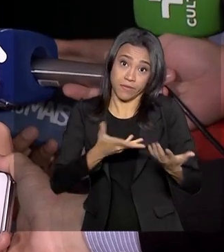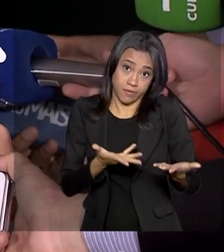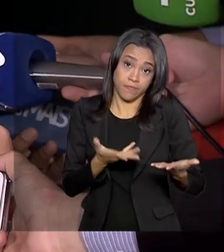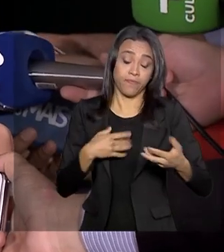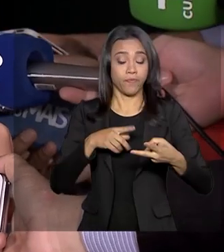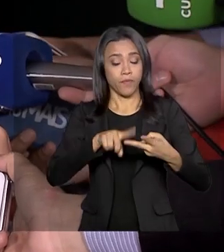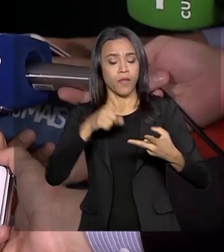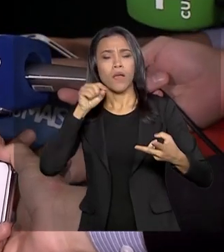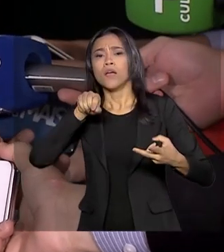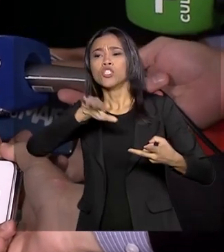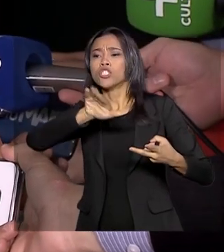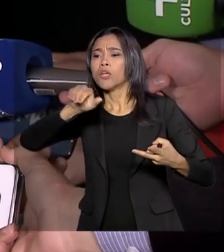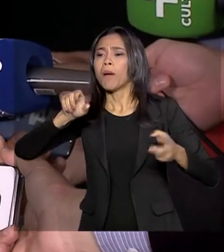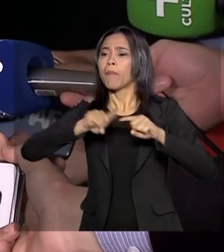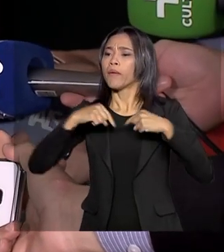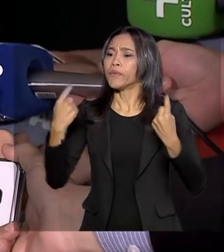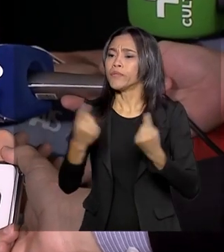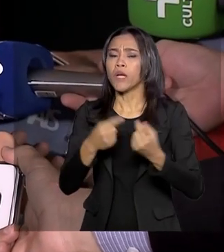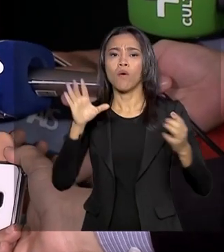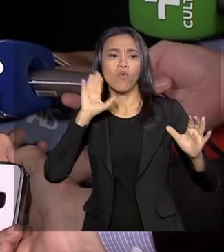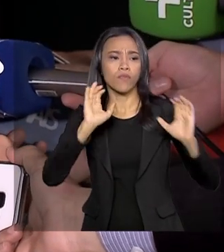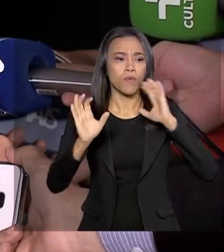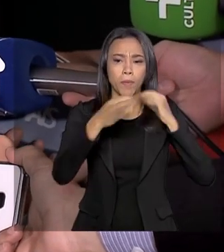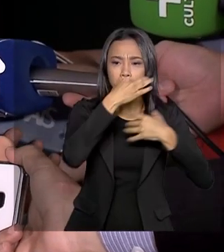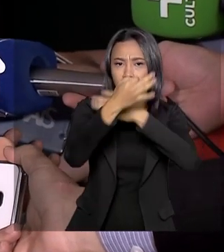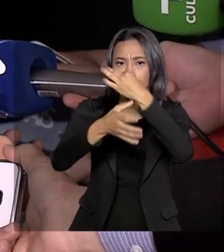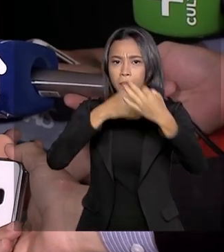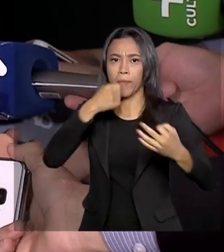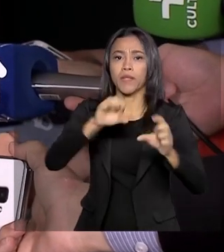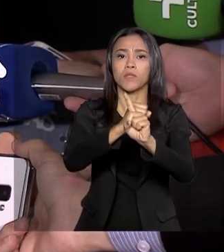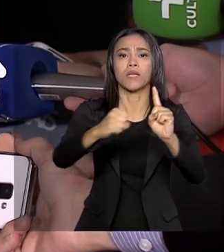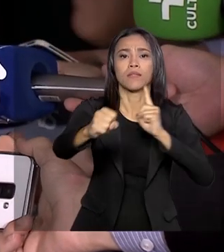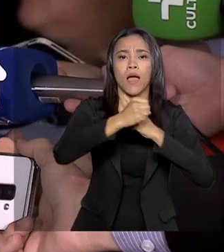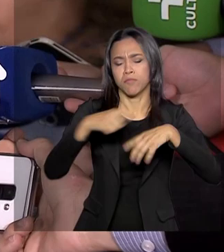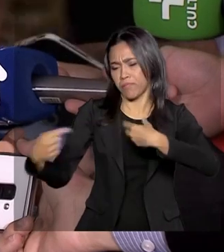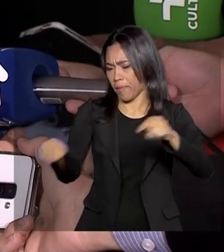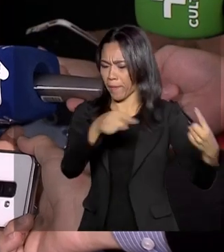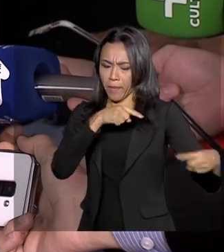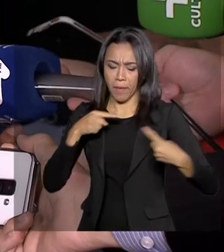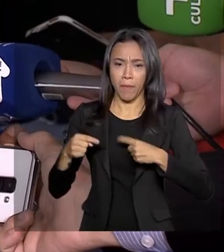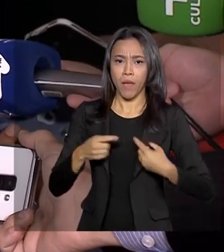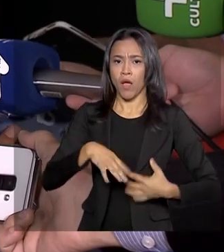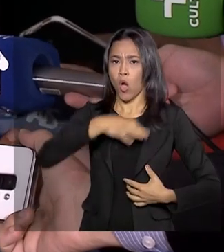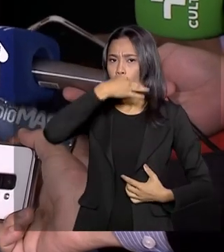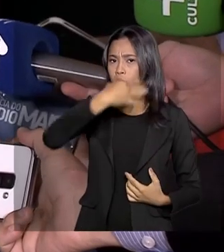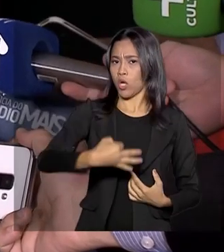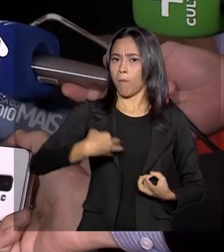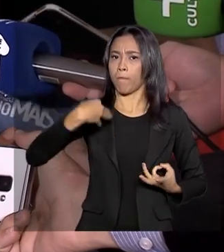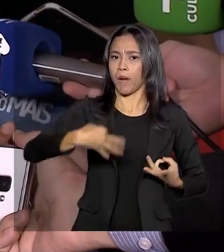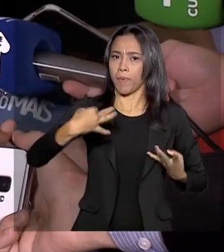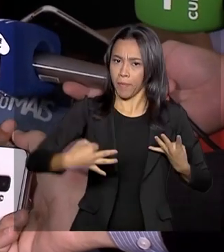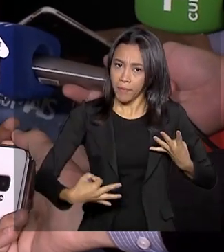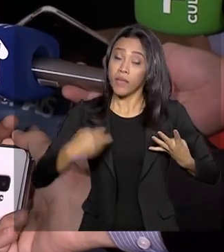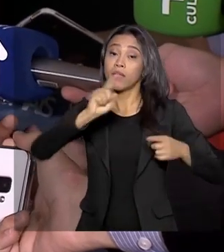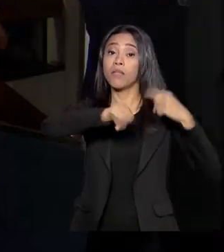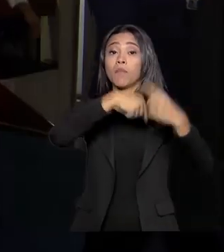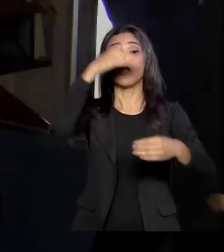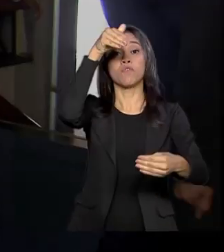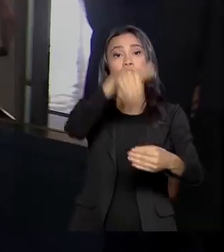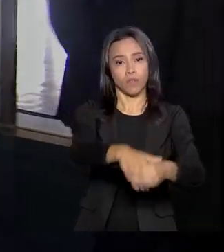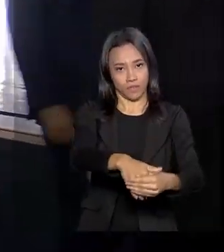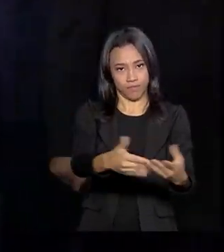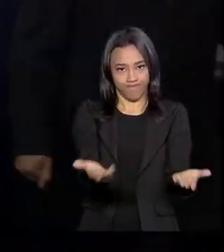fazer as audiências públicas, ouvir a sociedade, debater, colocar as suas posições e votar com a sua consciência.